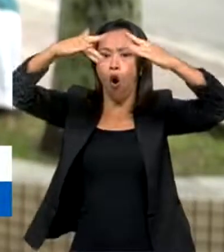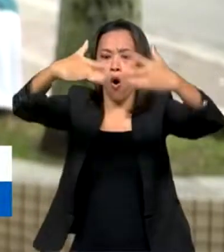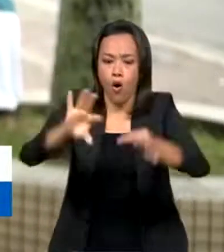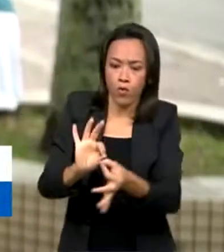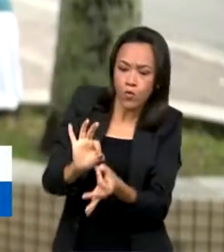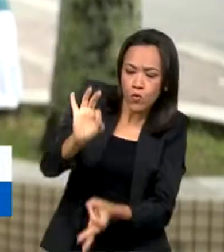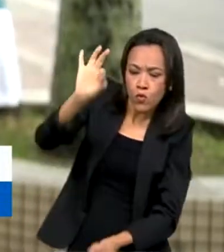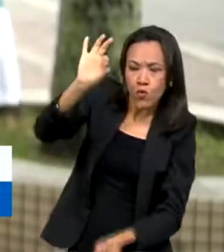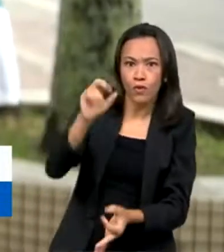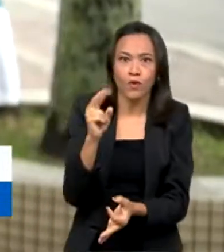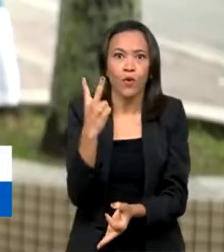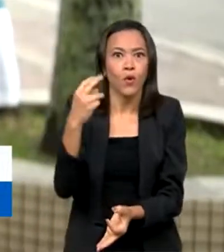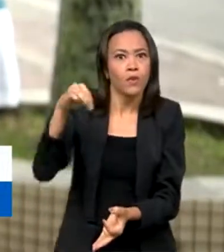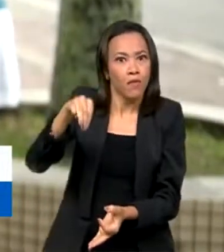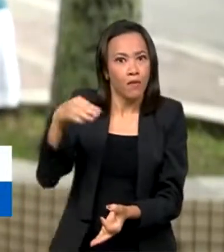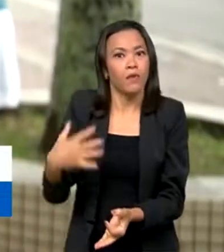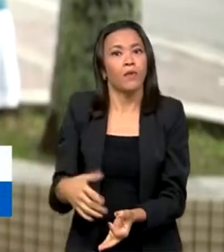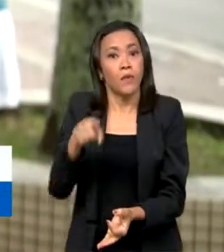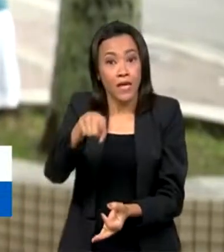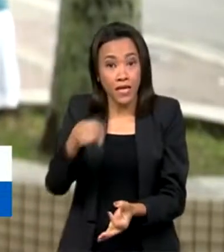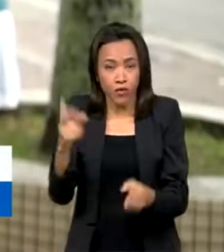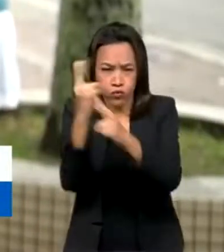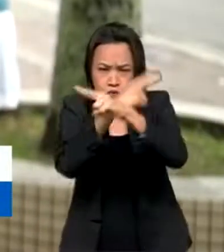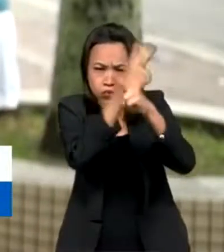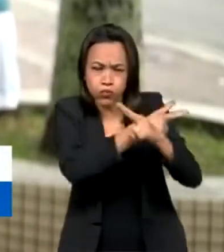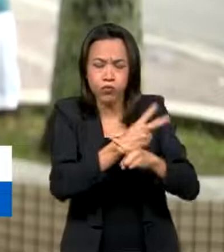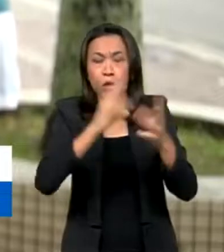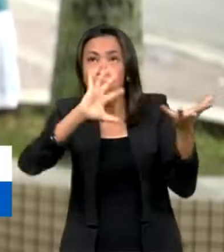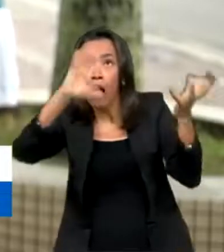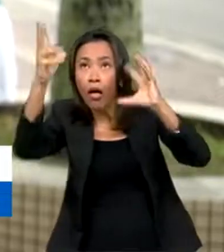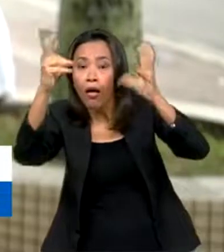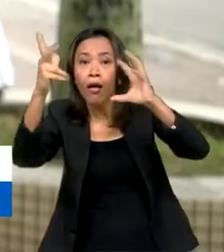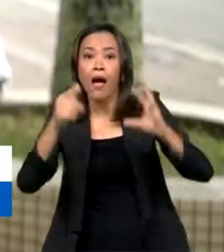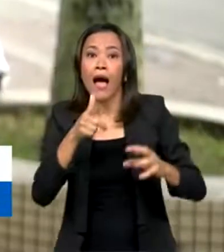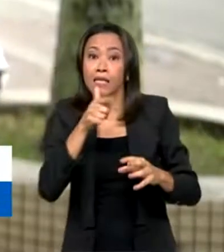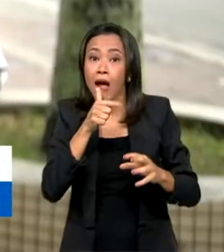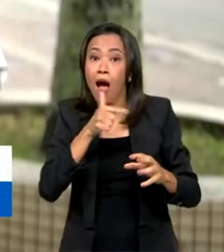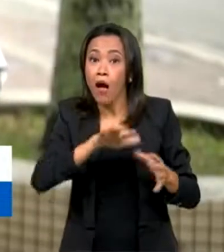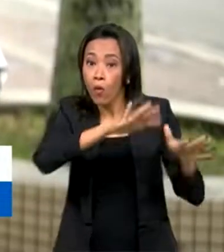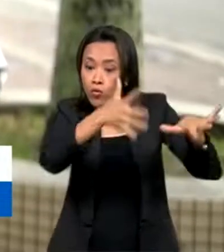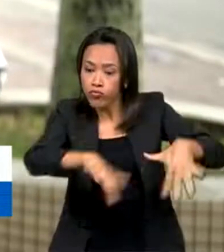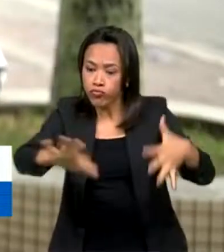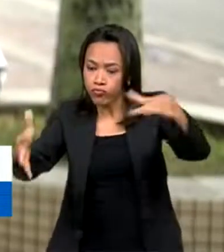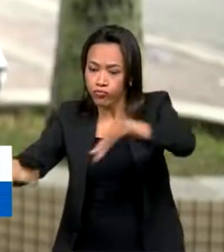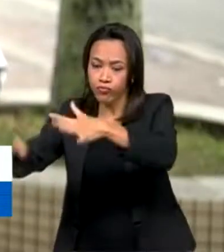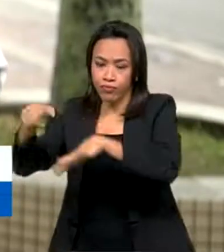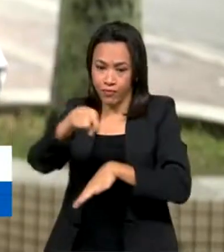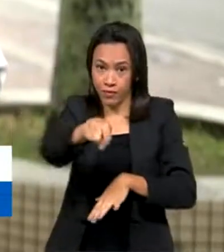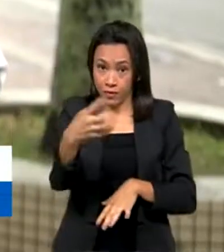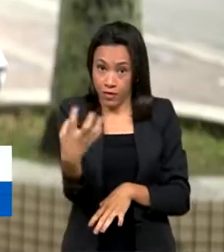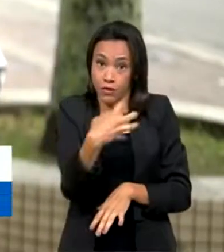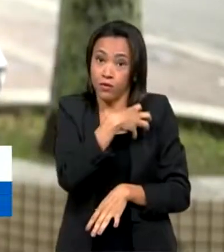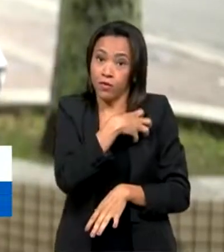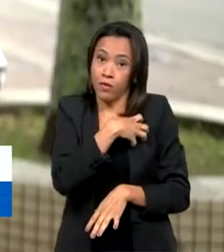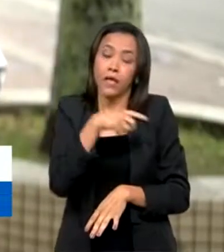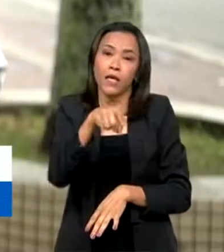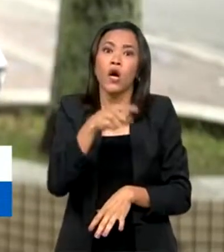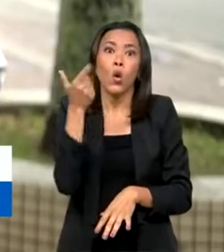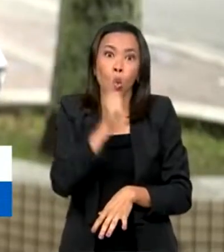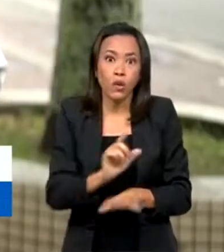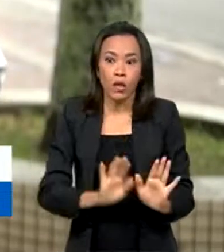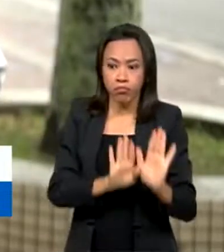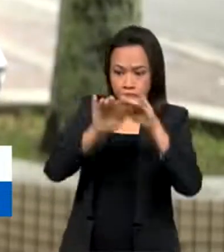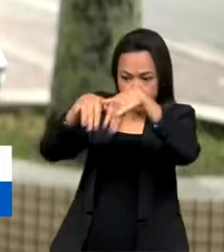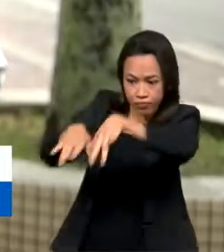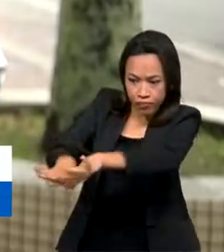altura. Com o impacto da ventania e do mau tempo, as águas da Bahia de Todos os Santos chegaram a invadir o